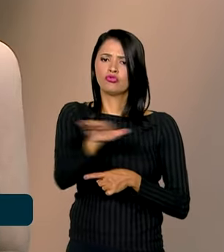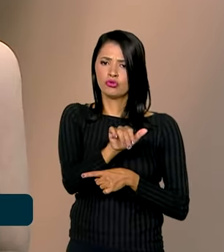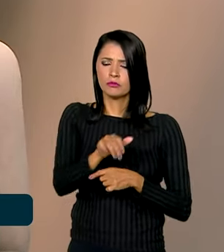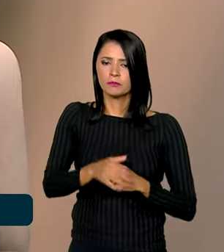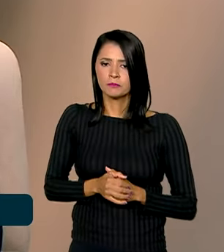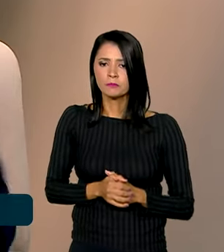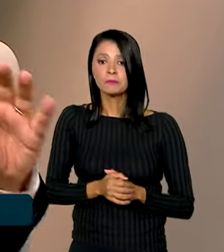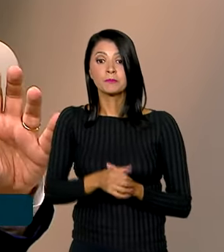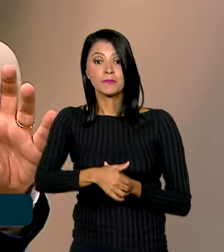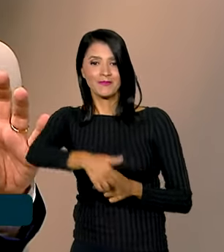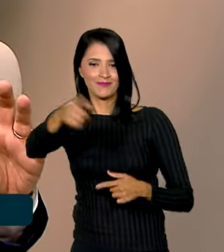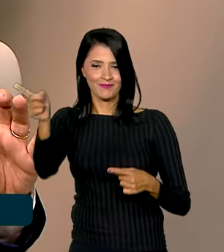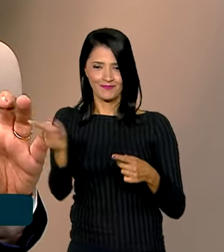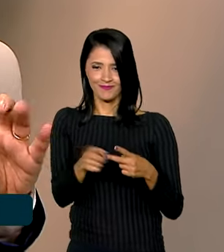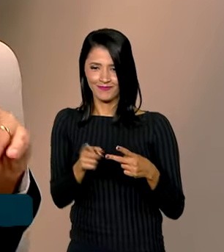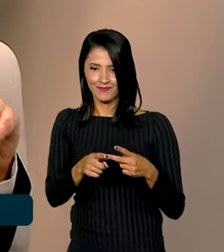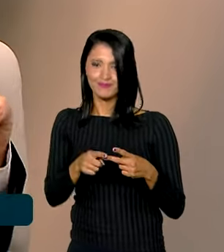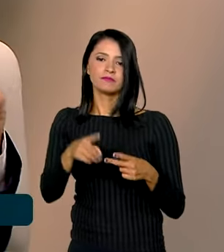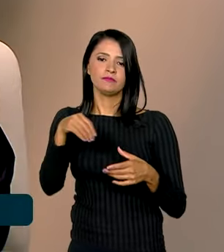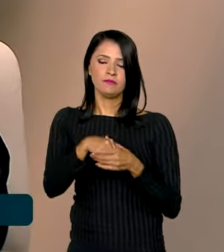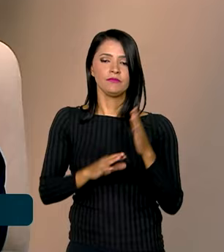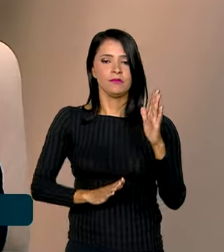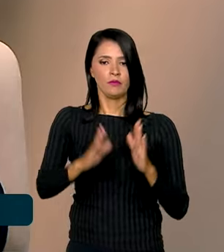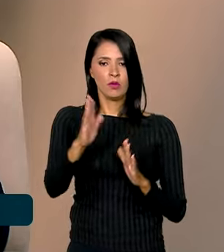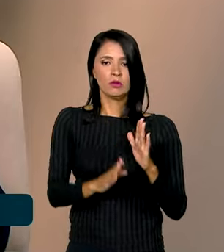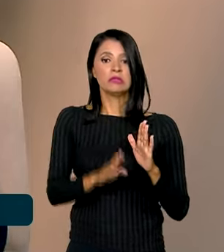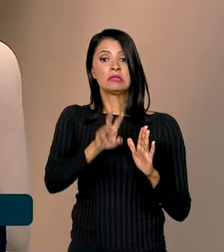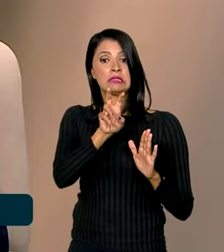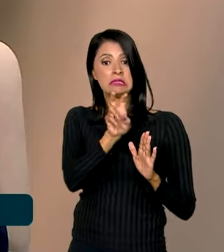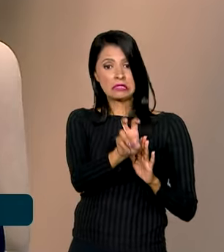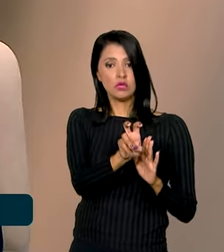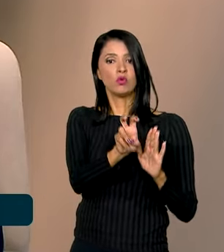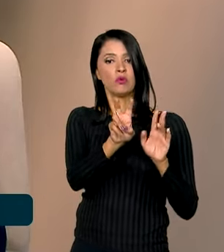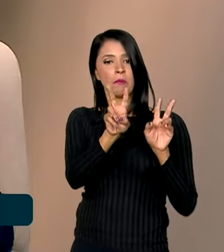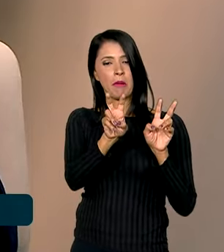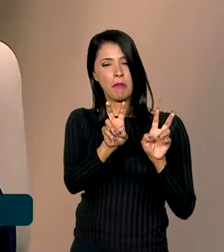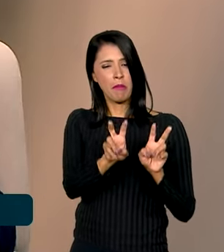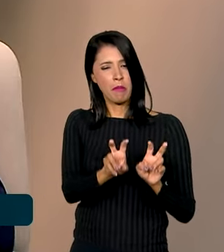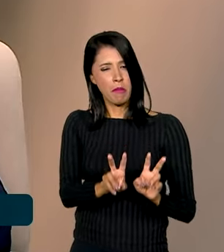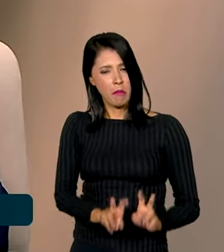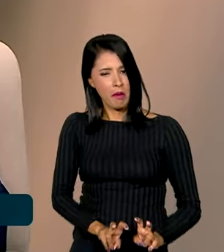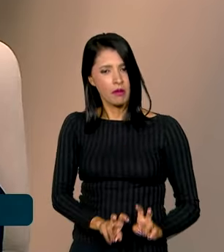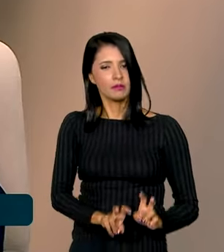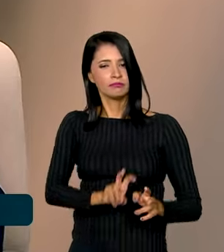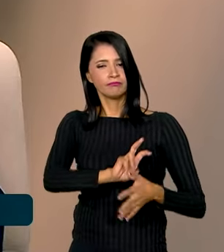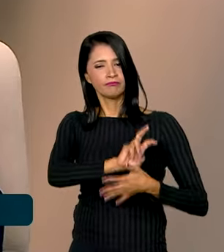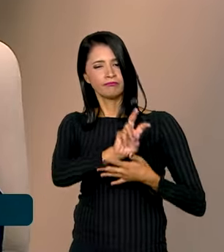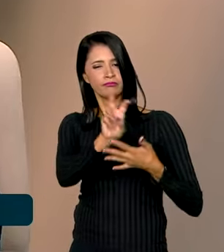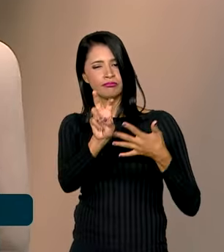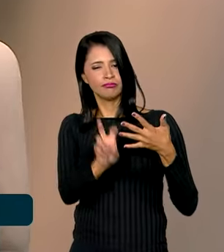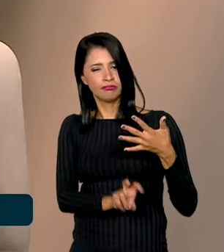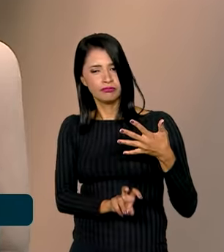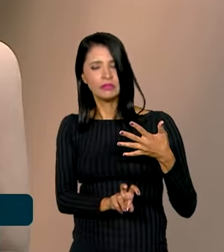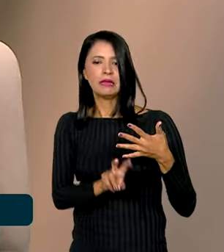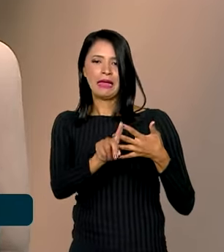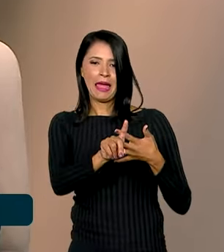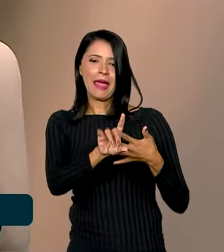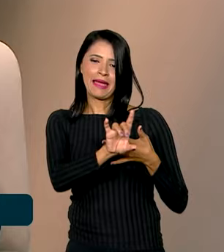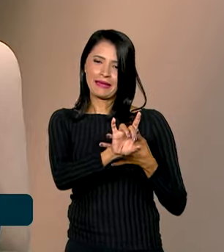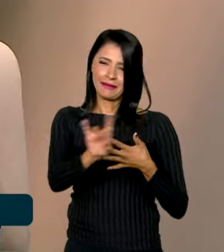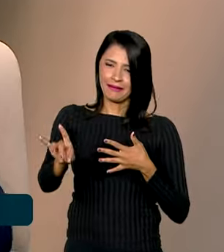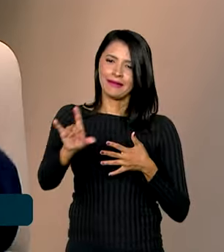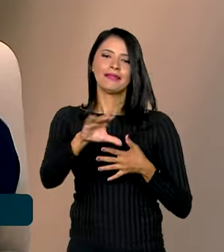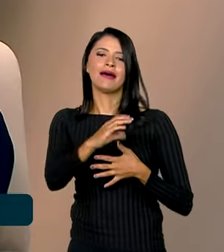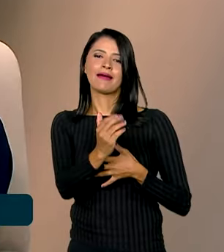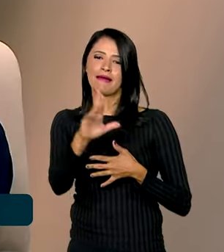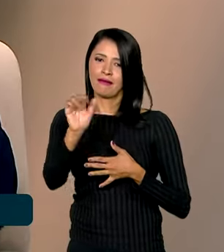do bloco, são cinco eixos temáticos. E, para cada cargo, os pesos para cada eixo temático são diferenciados.